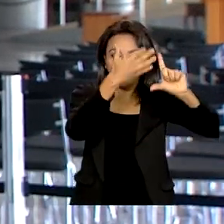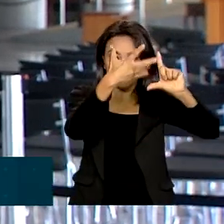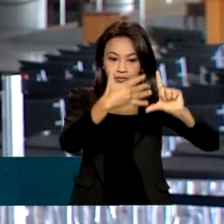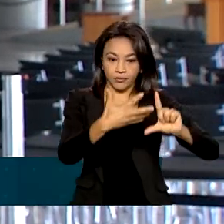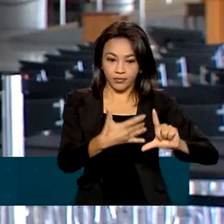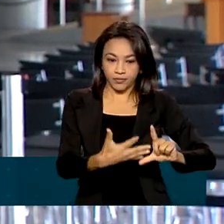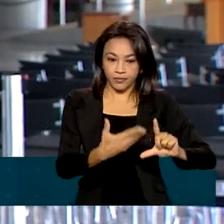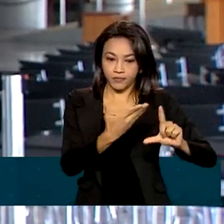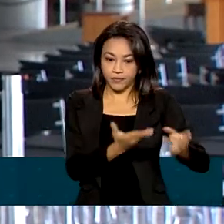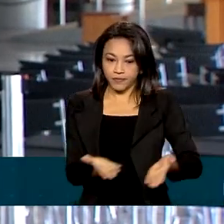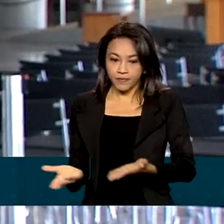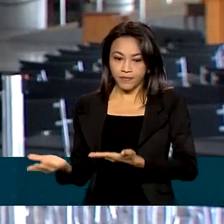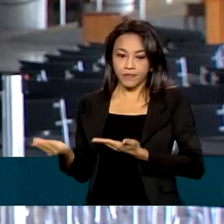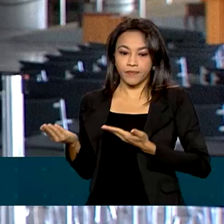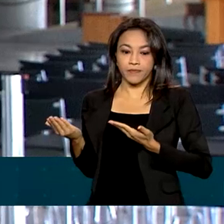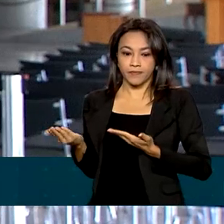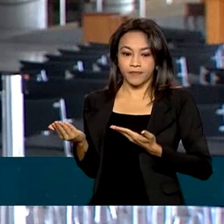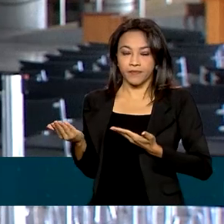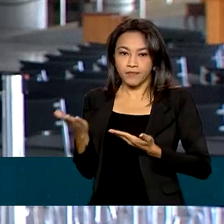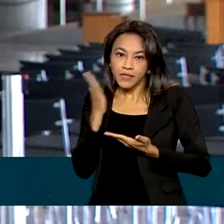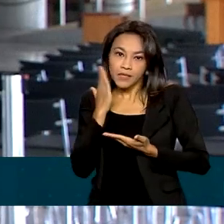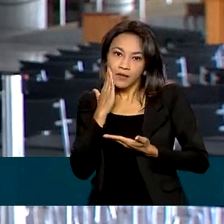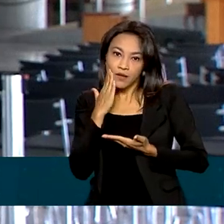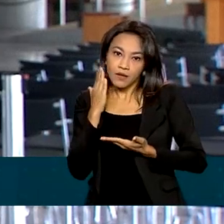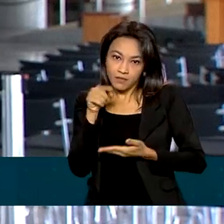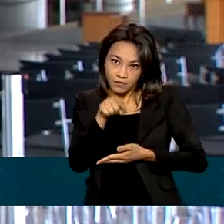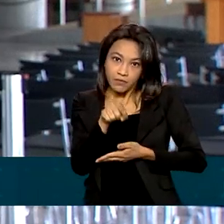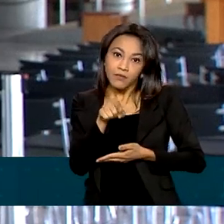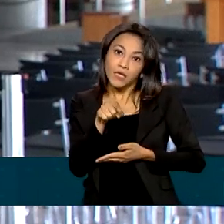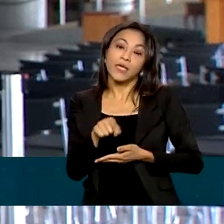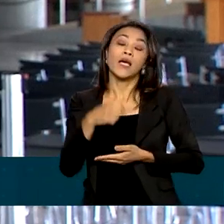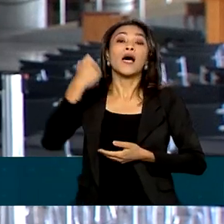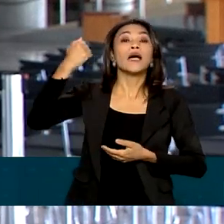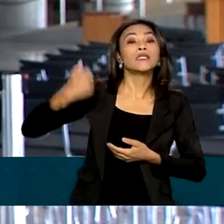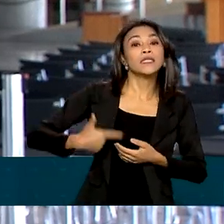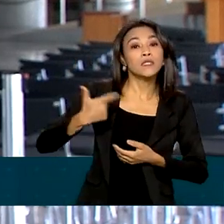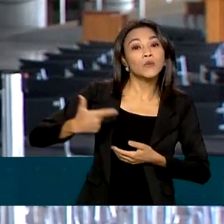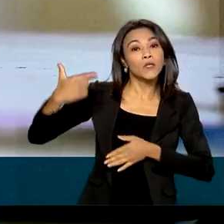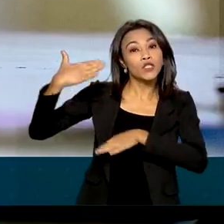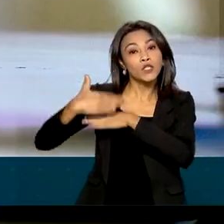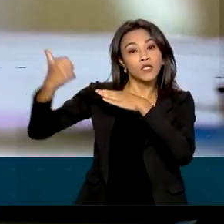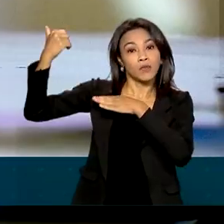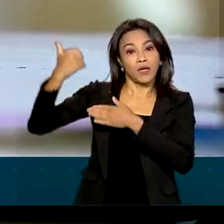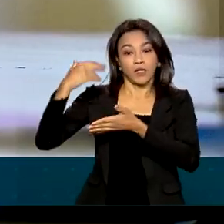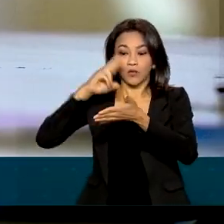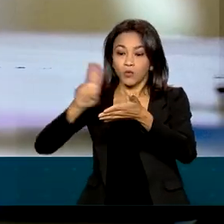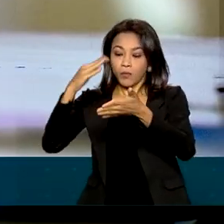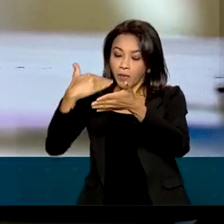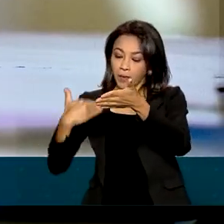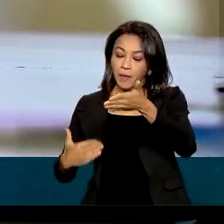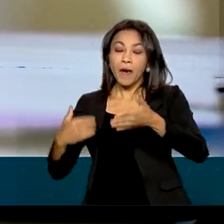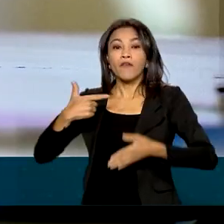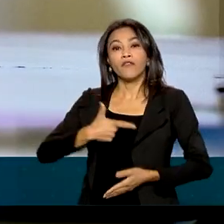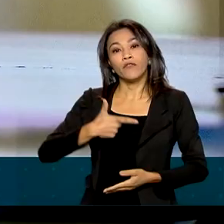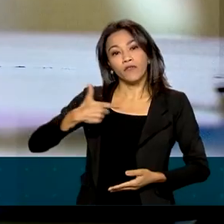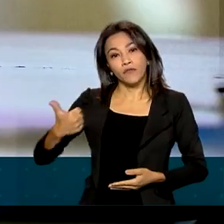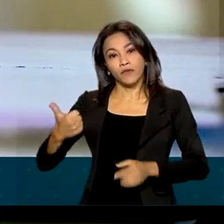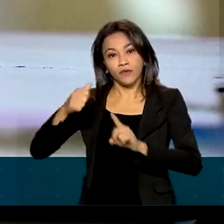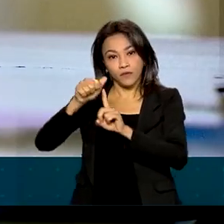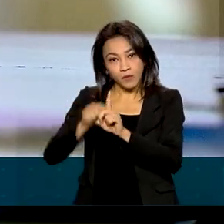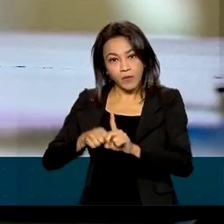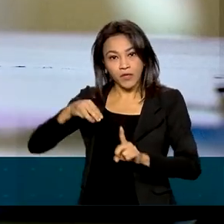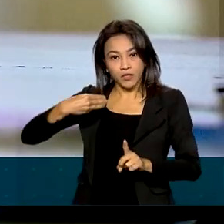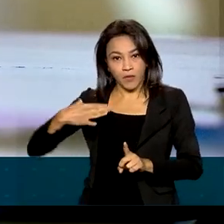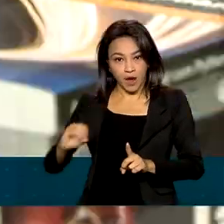.mec.gov.br. Já quanto à segunda chamada, né? Será feita no dia 21 de março. Neste caso, os estudantes,